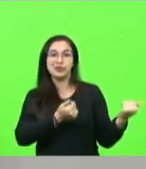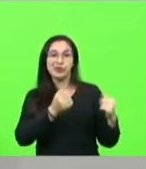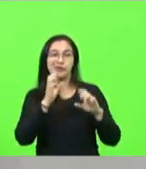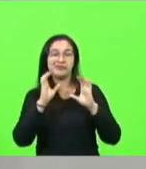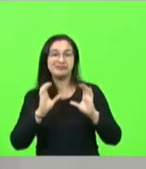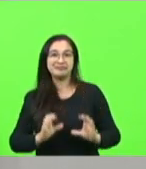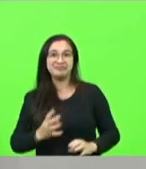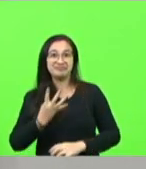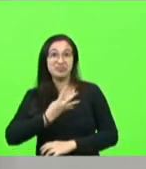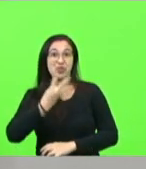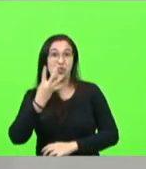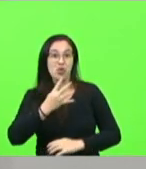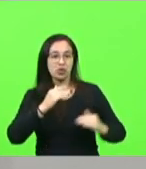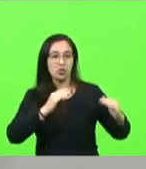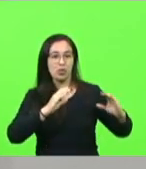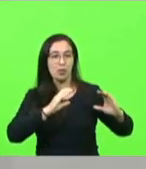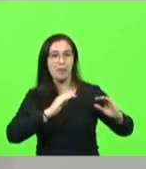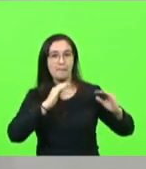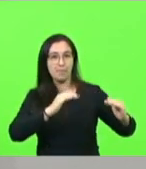pavimentos